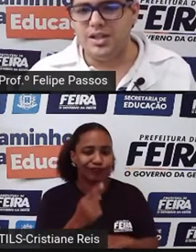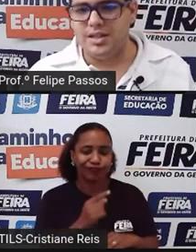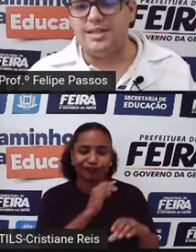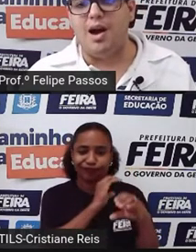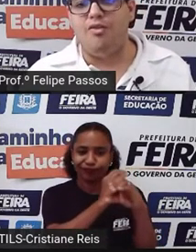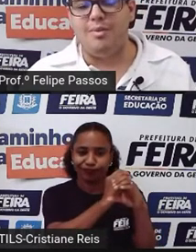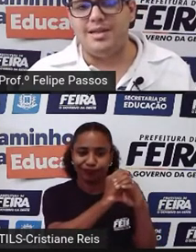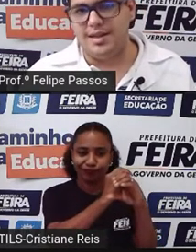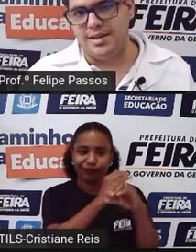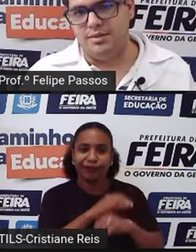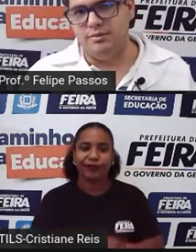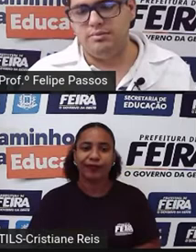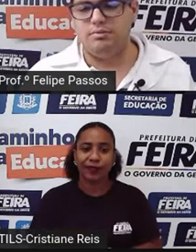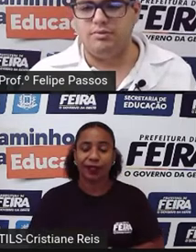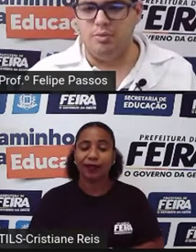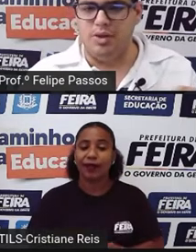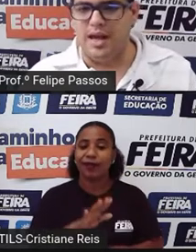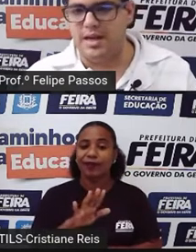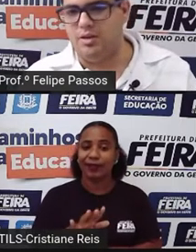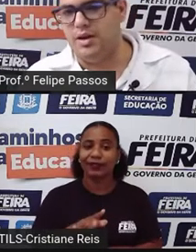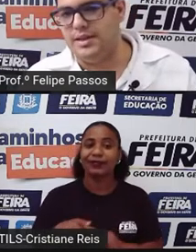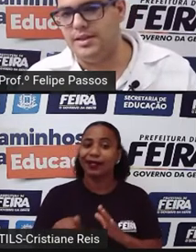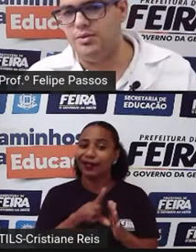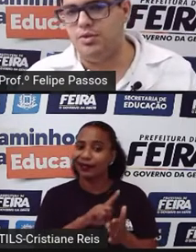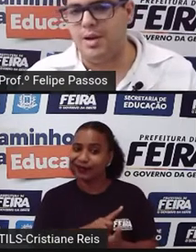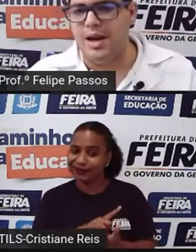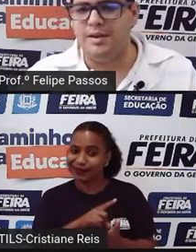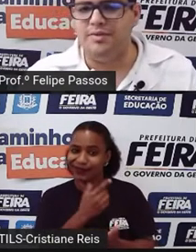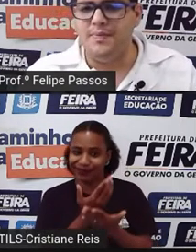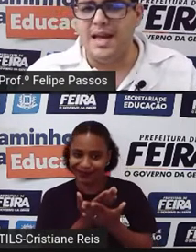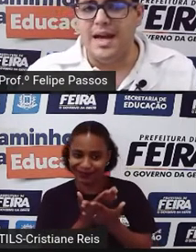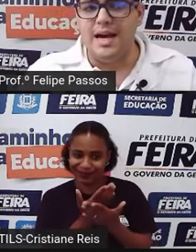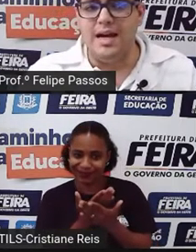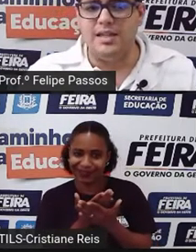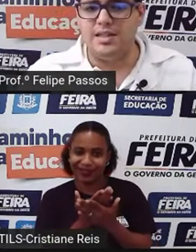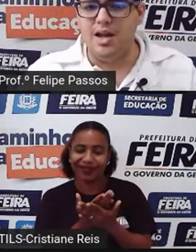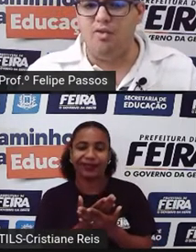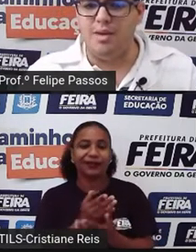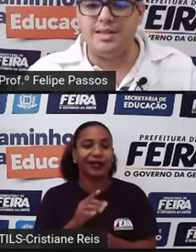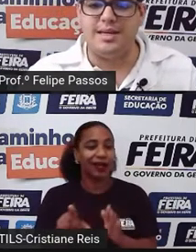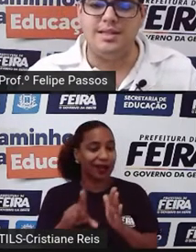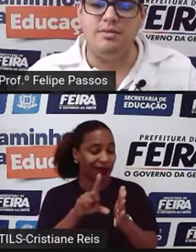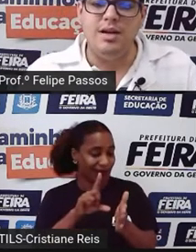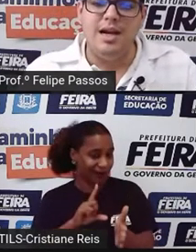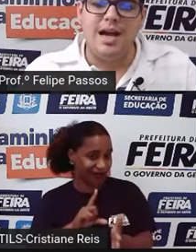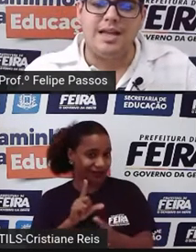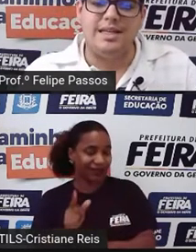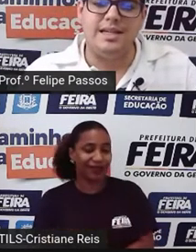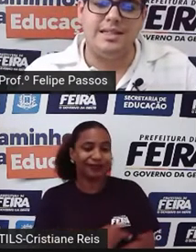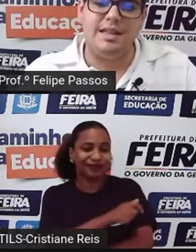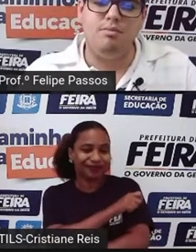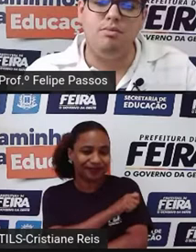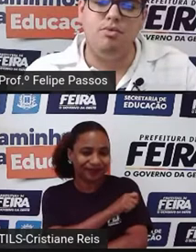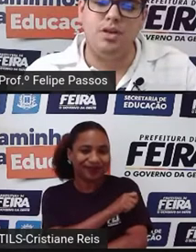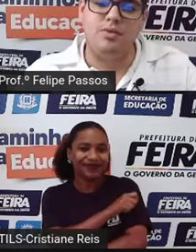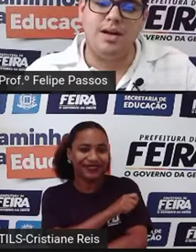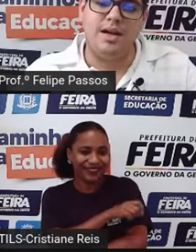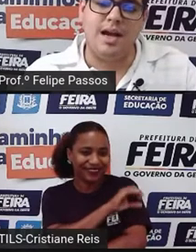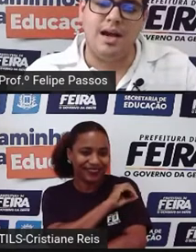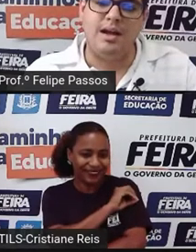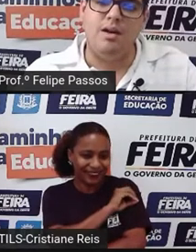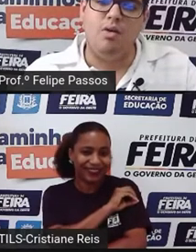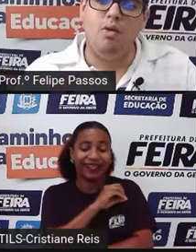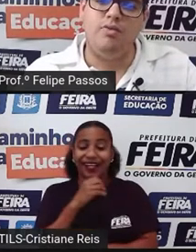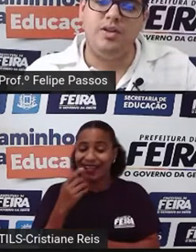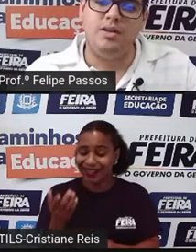Antes da alfabetização, vamos ler aqui agora esse segundo parágrafo. Antes da alfabetização, as crianças têm muito a